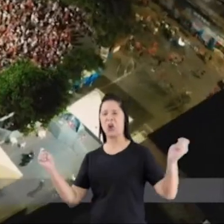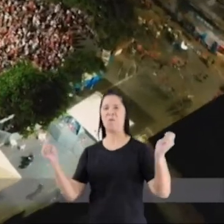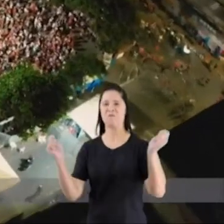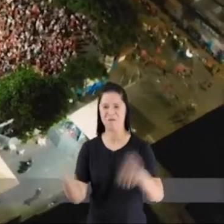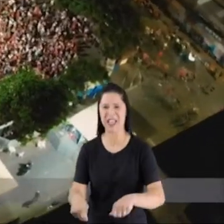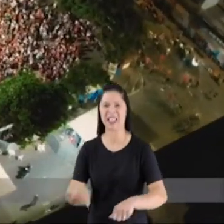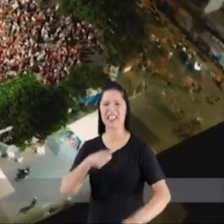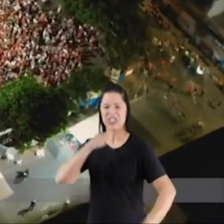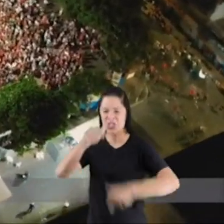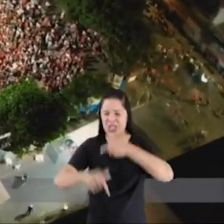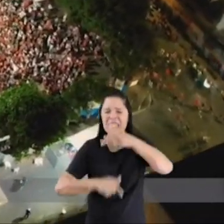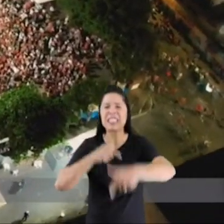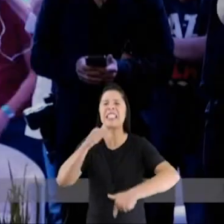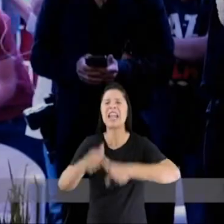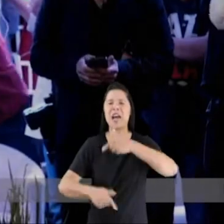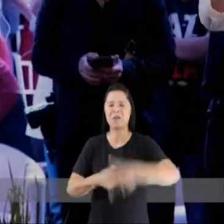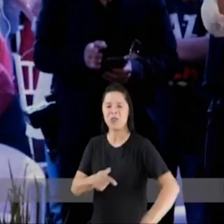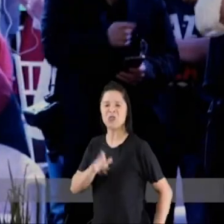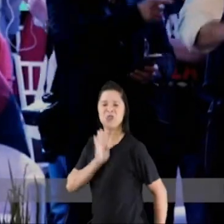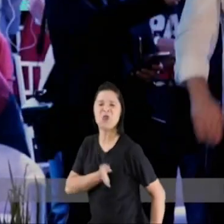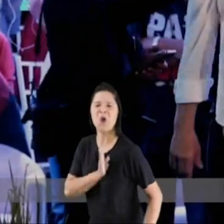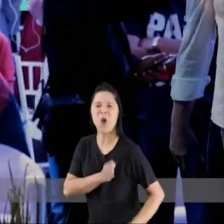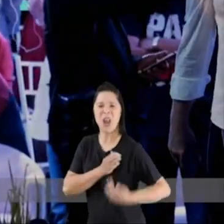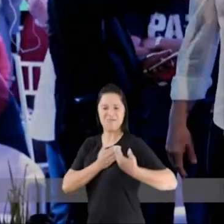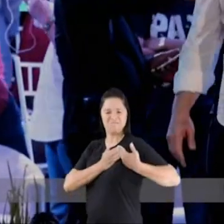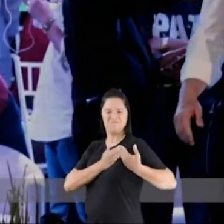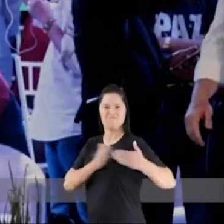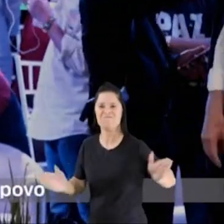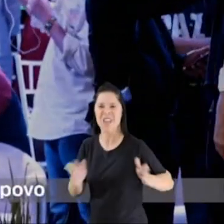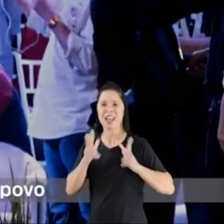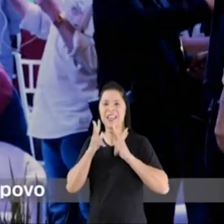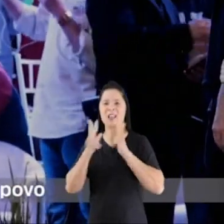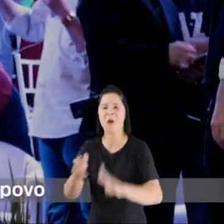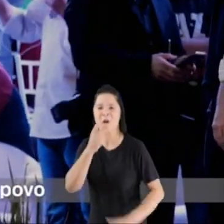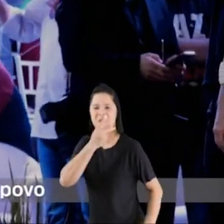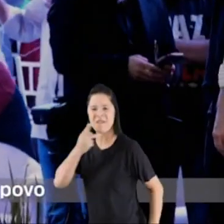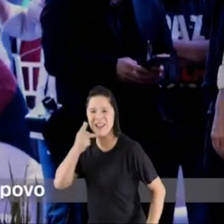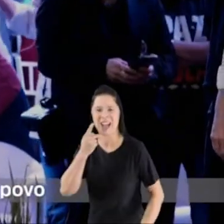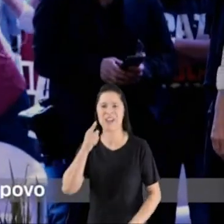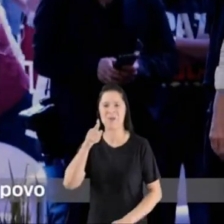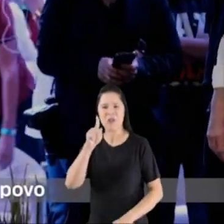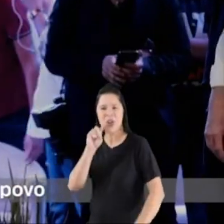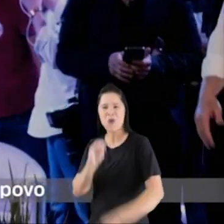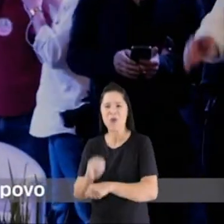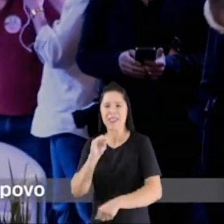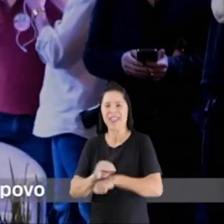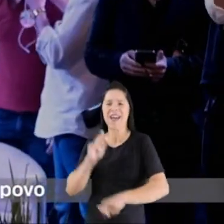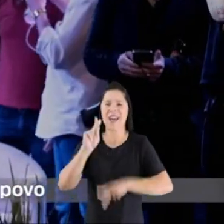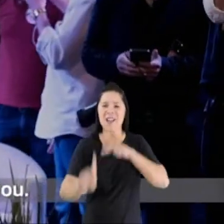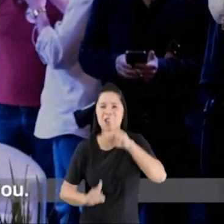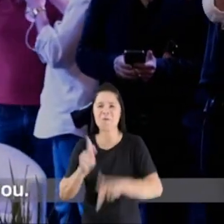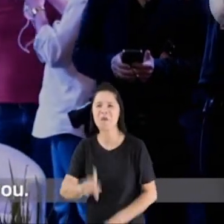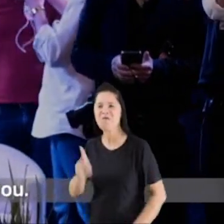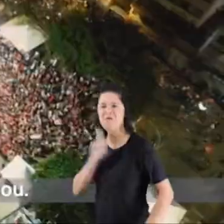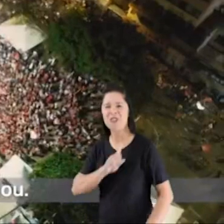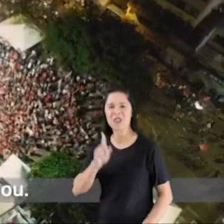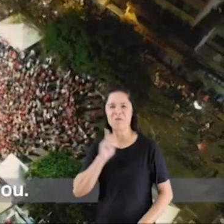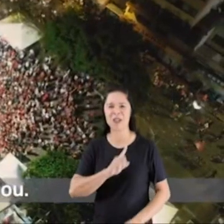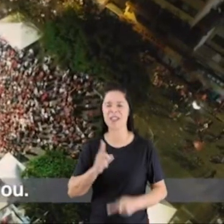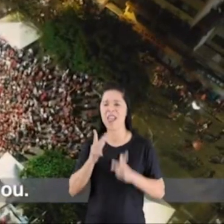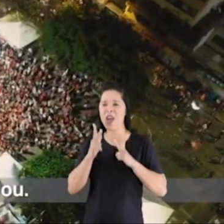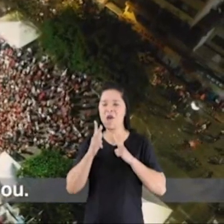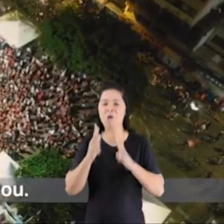da competência de trabalho e do coração grande, como esse companheiro para cuidar do povo mineiro,